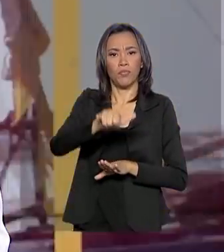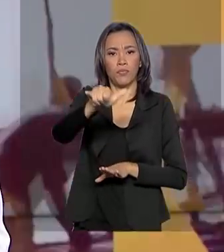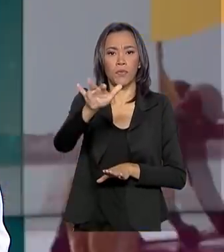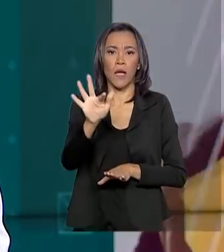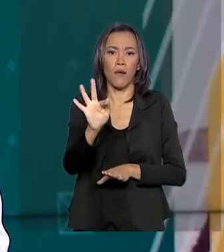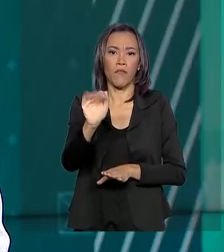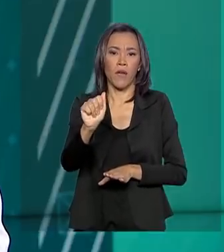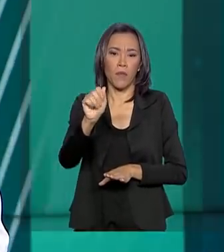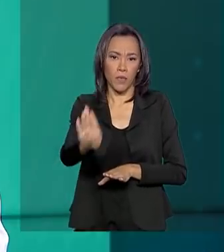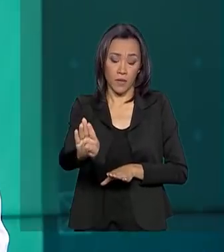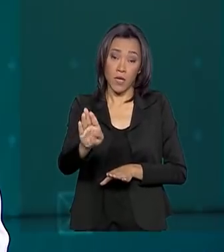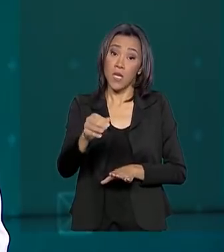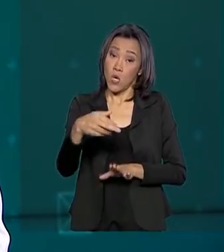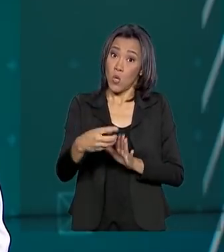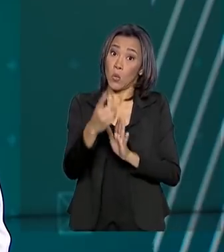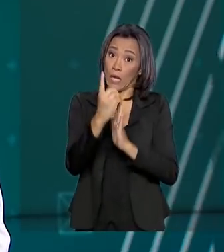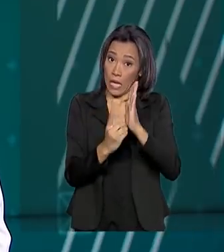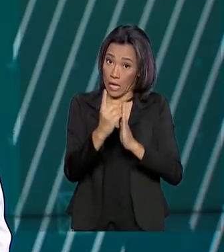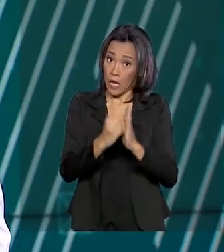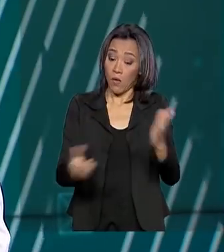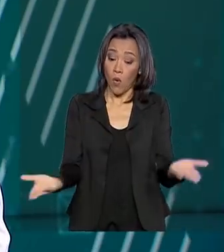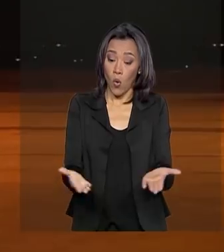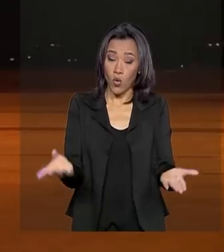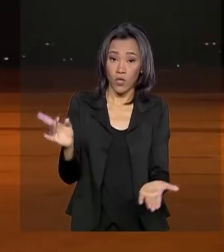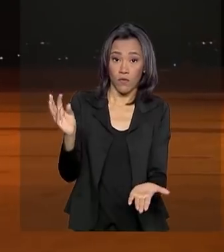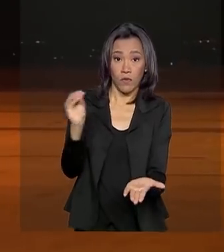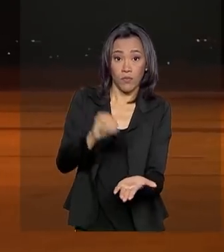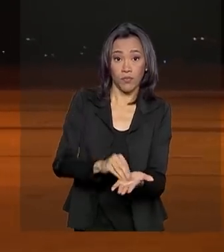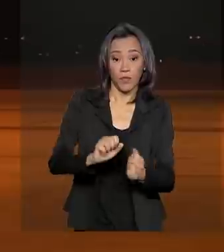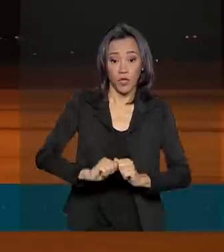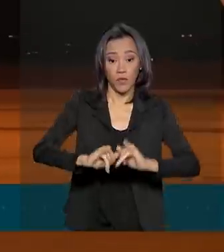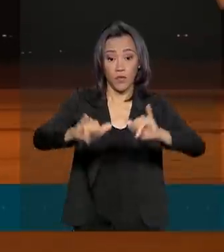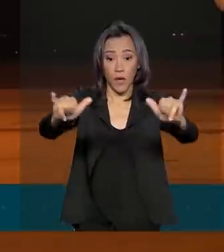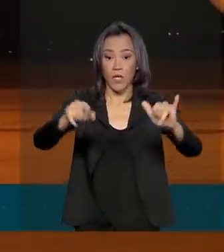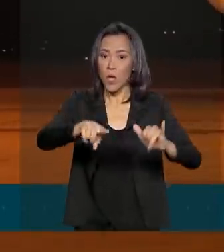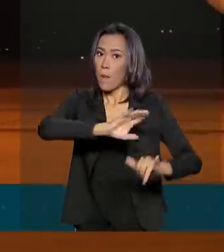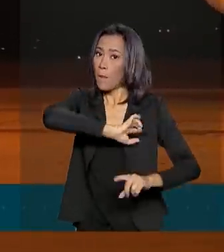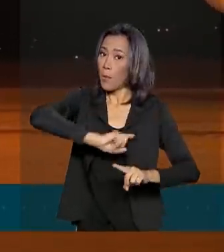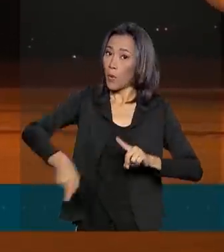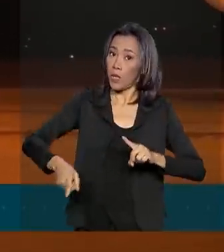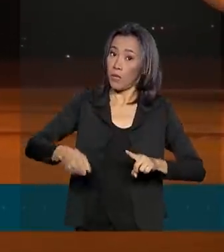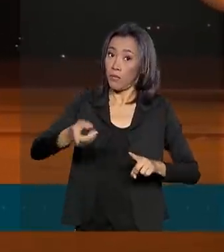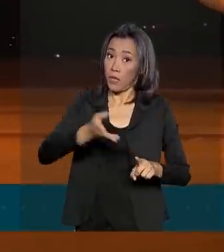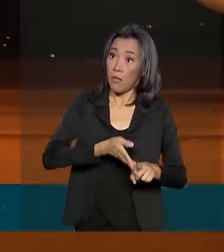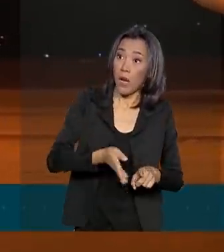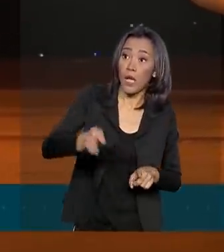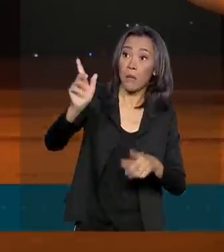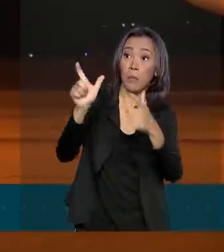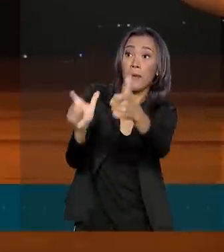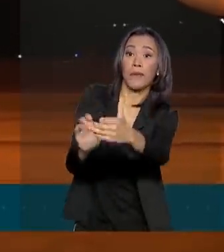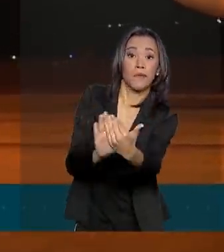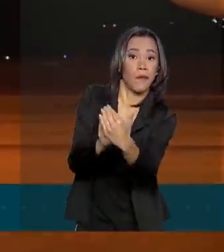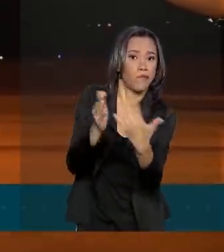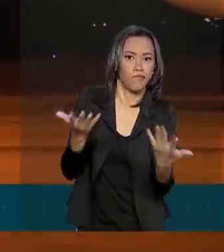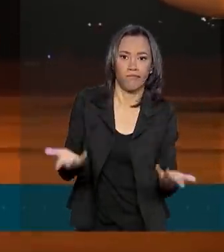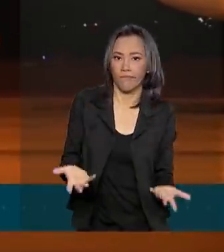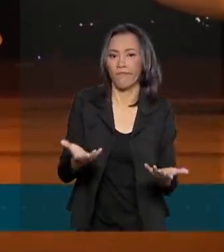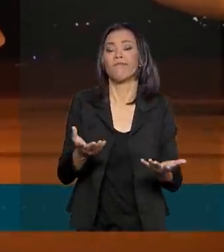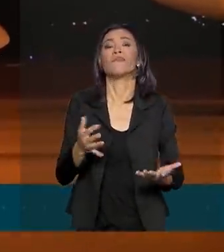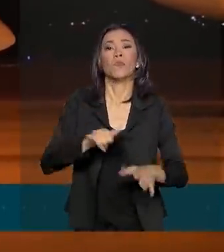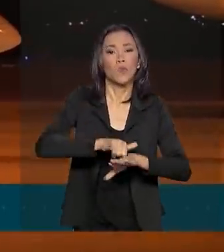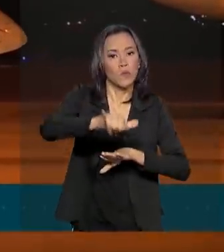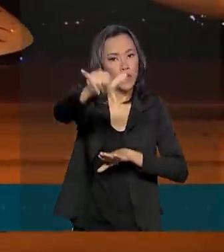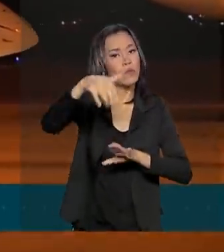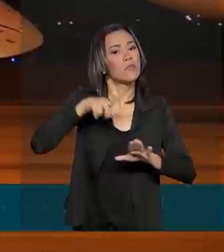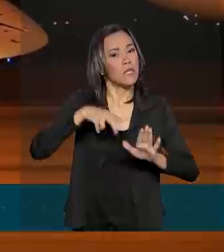O decreto, publicado no Diário Oficial de hoje, proíbe o deslocamento de autoridades para o local de residência. Os voos ficarão